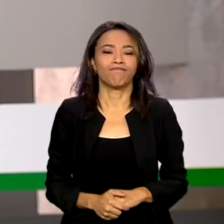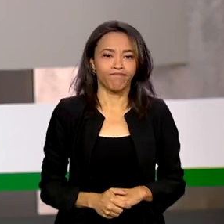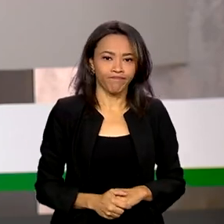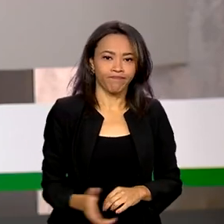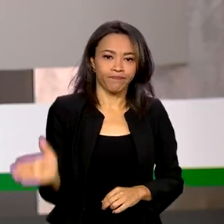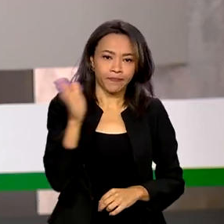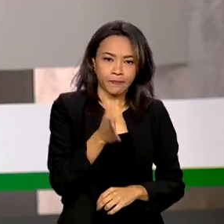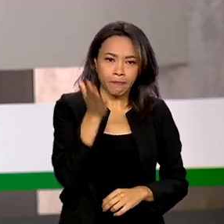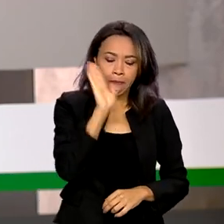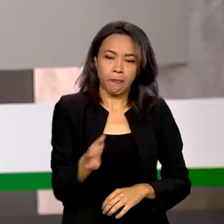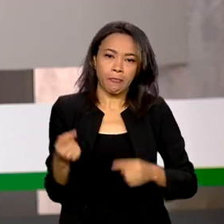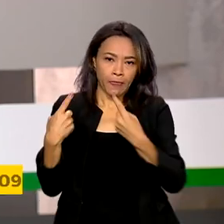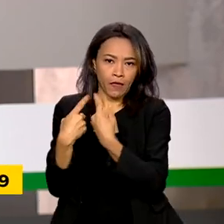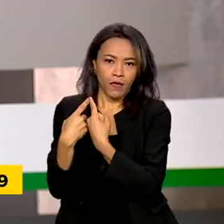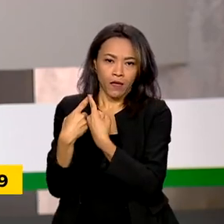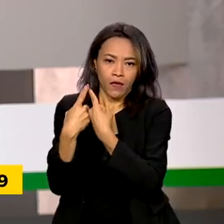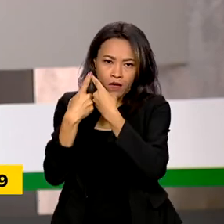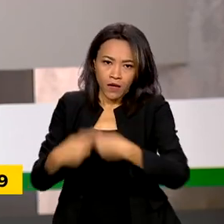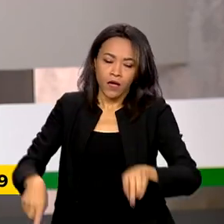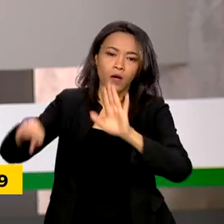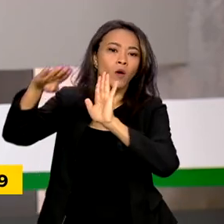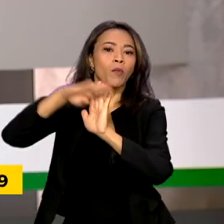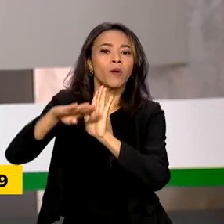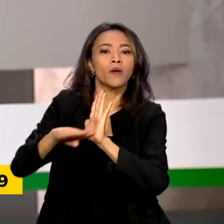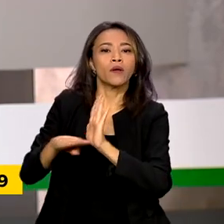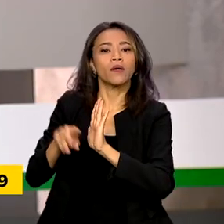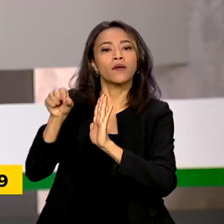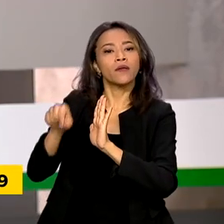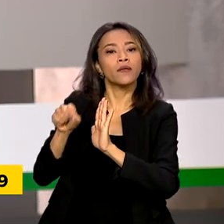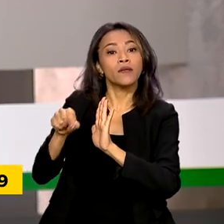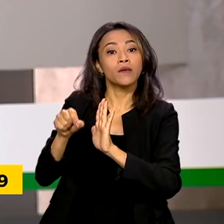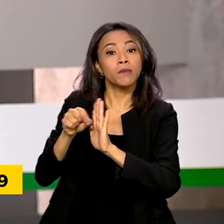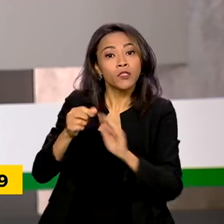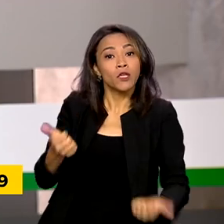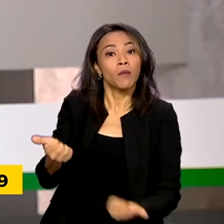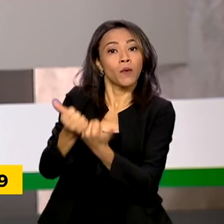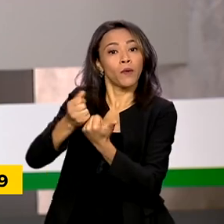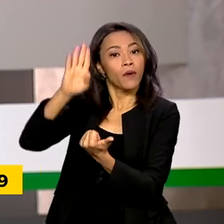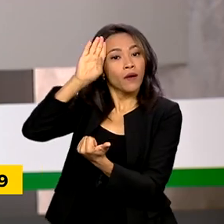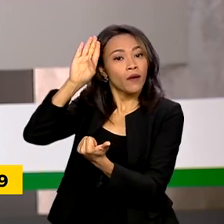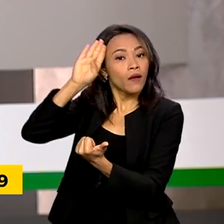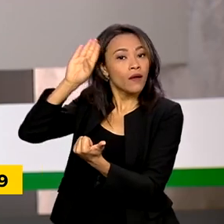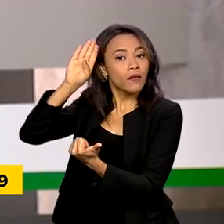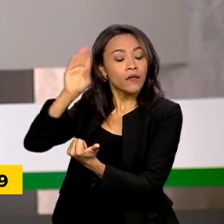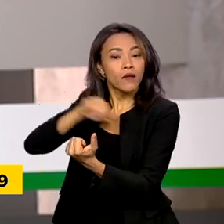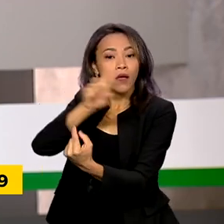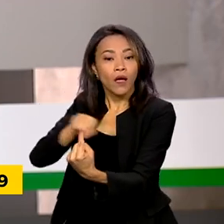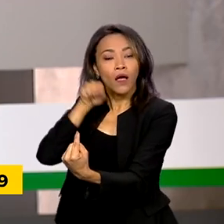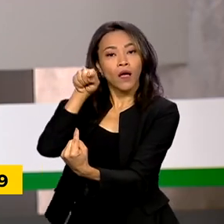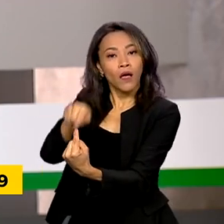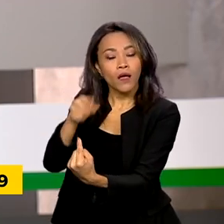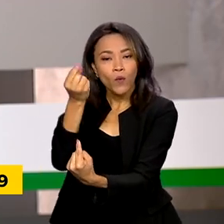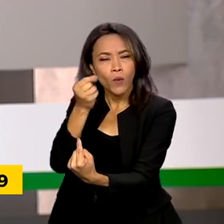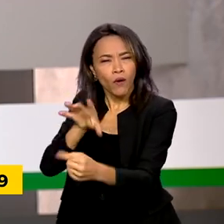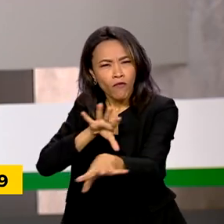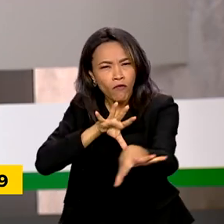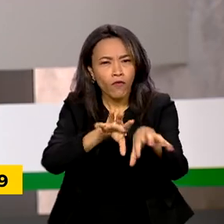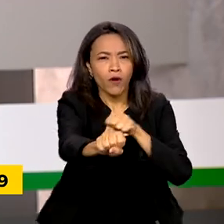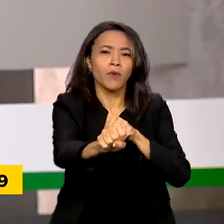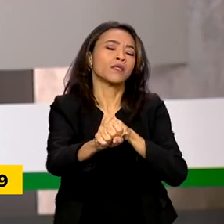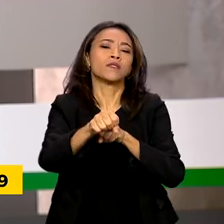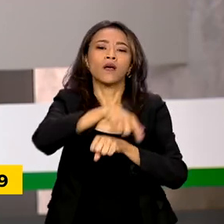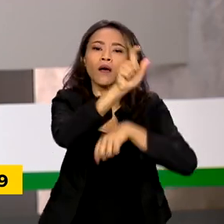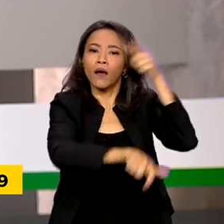Recriado o Programa de Desenvolvimento Acadêmico Abdias Nascimento, a iniciativa pretende ampliar a formação de